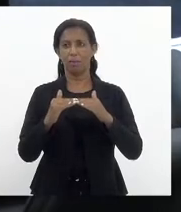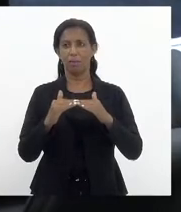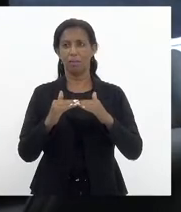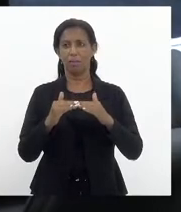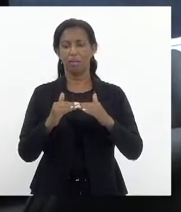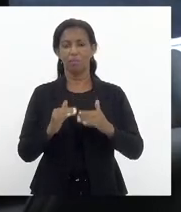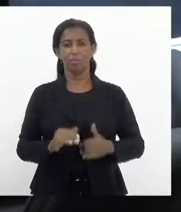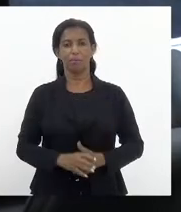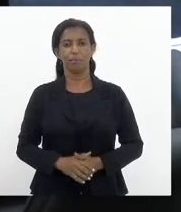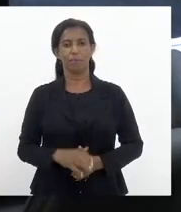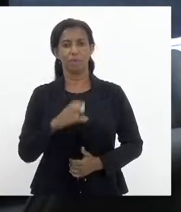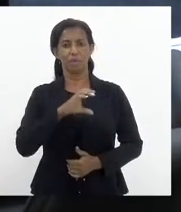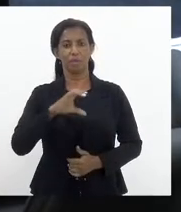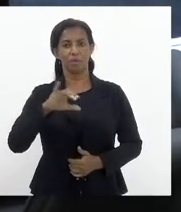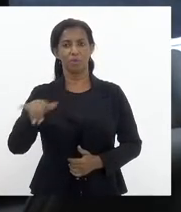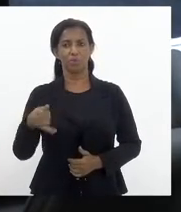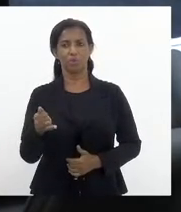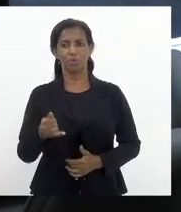a CCJ.